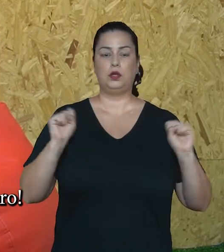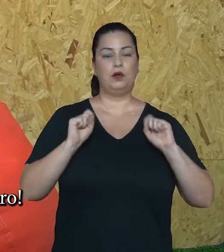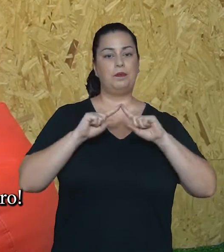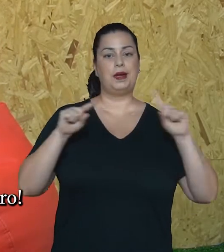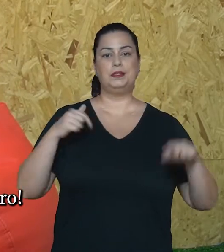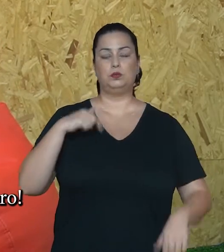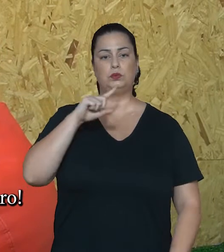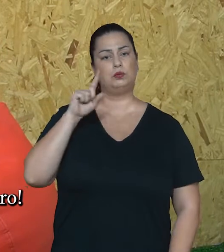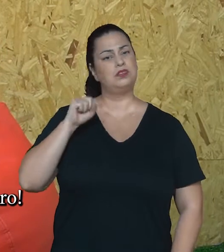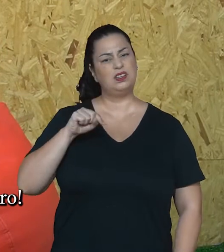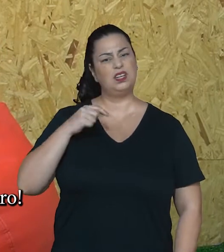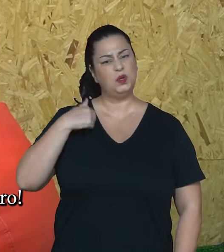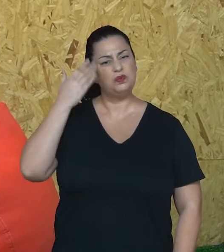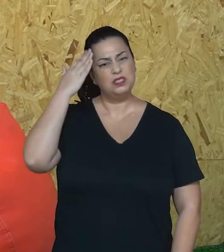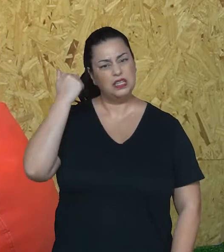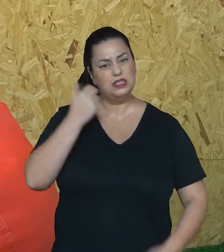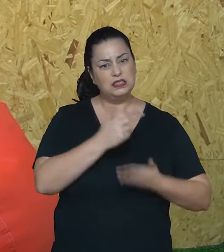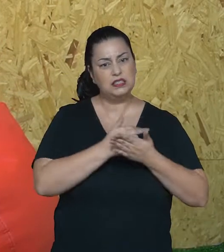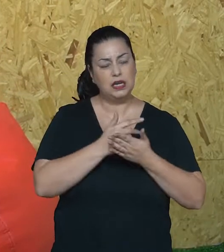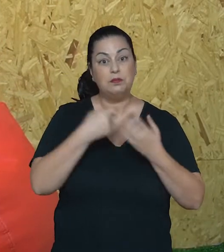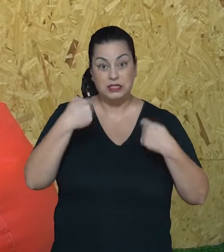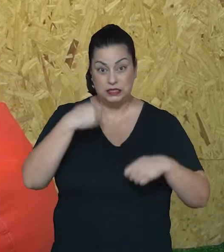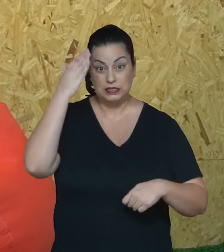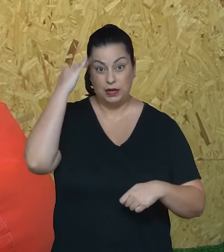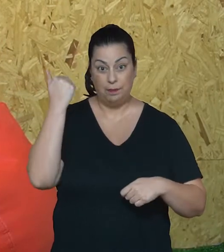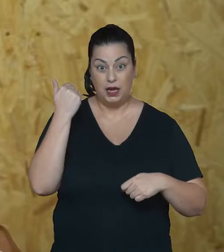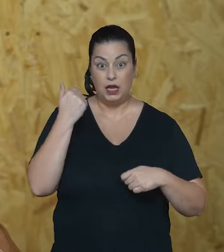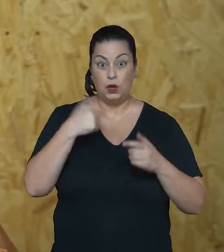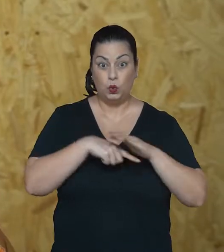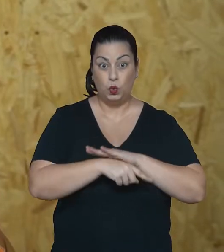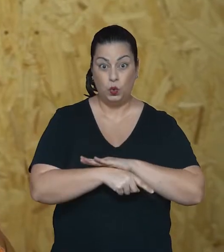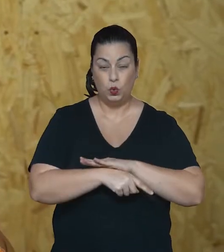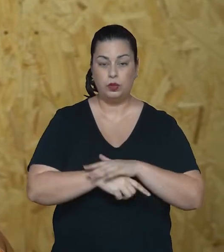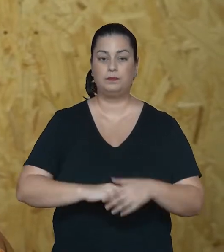Você vê que eu não sei se eu sei desenhar. É preciso saber desenhar?